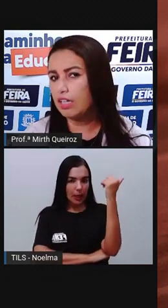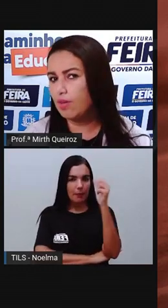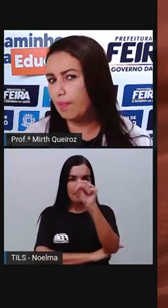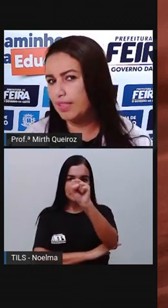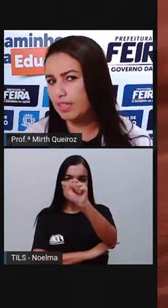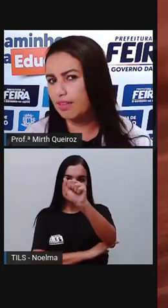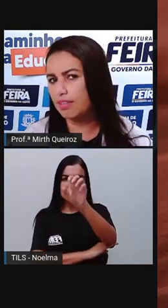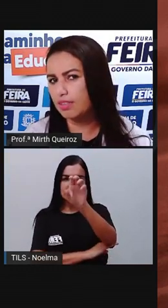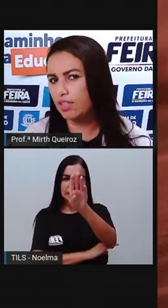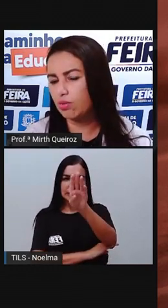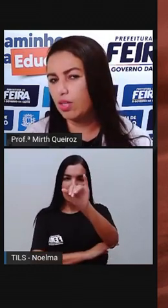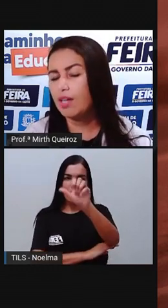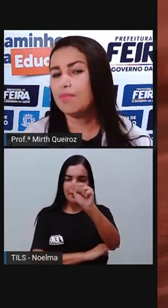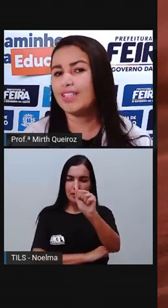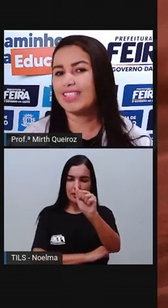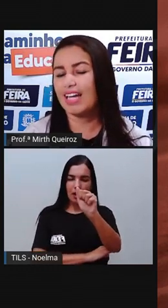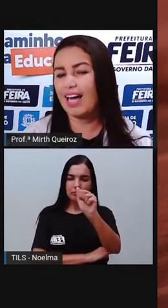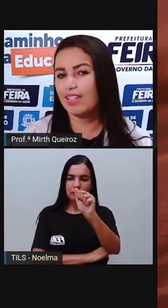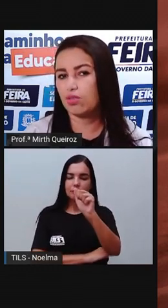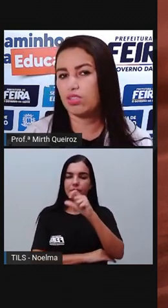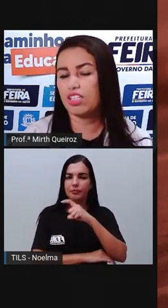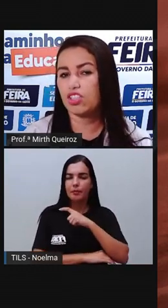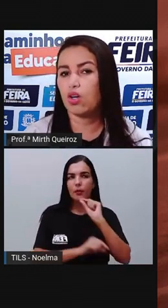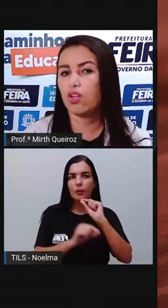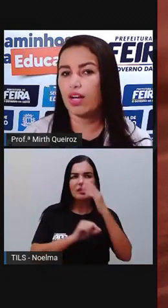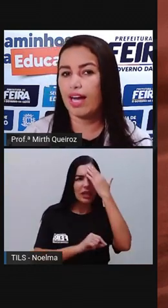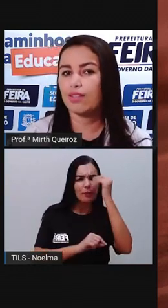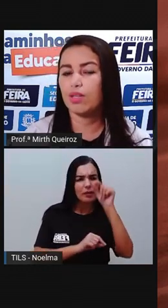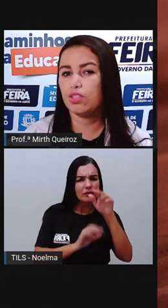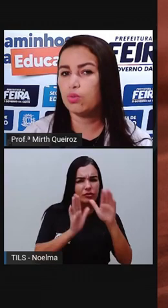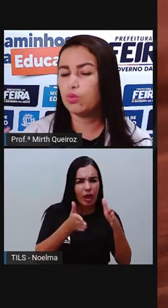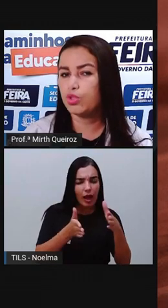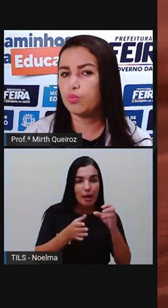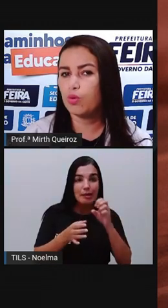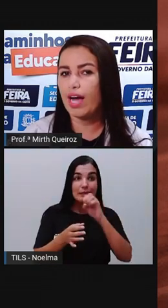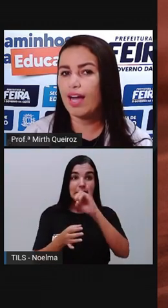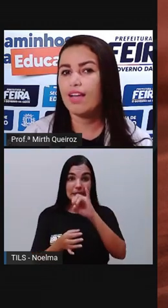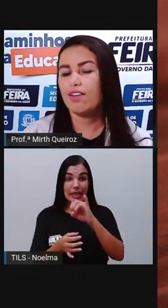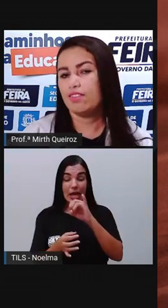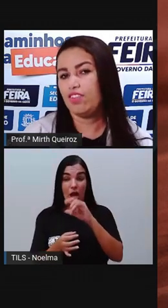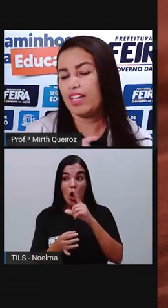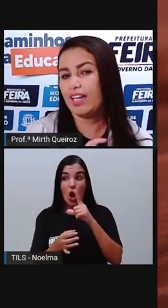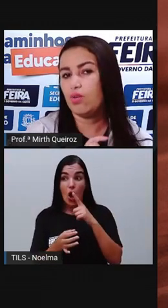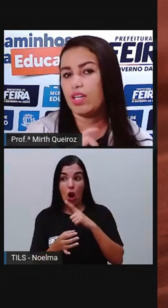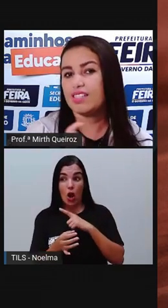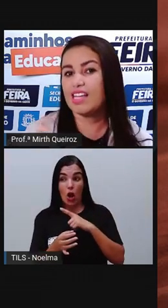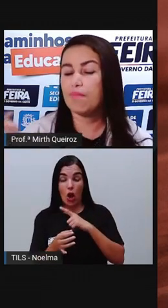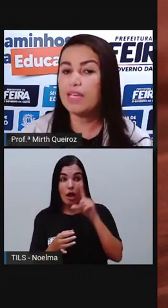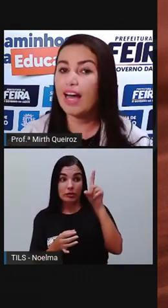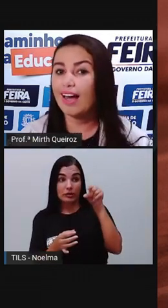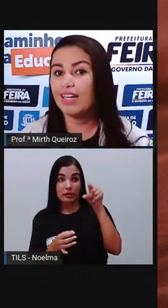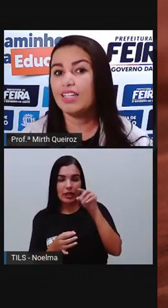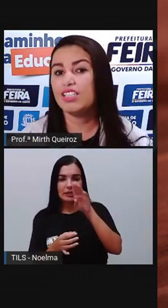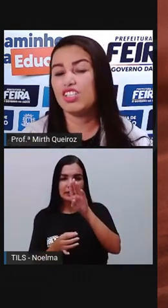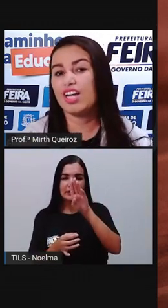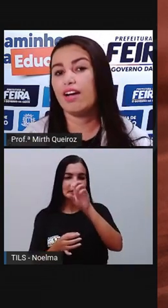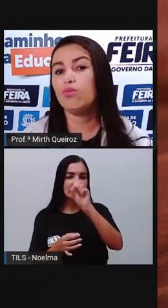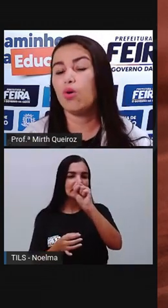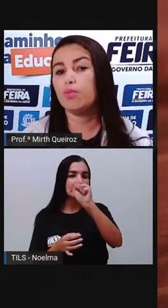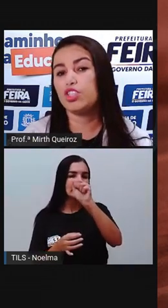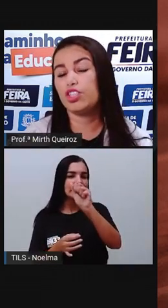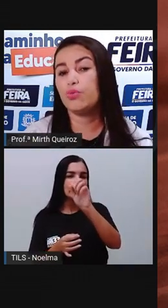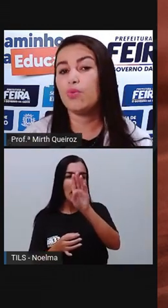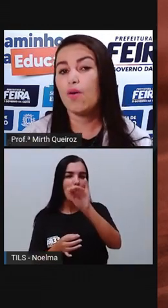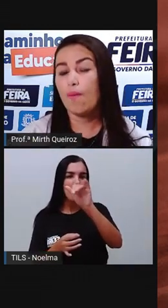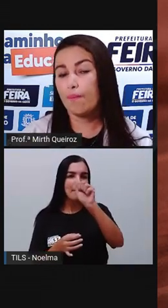que não apresenta acento, mas caso seja colocado aí no último A, ficaria o quê? Sabiar, que já